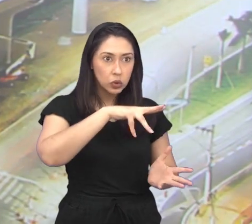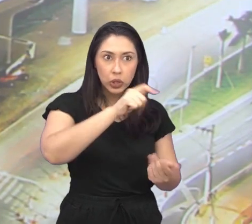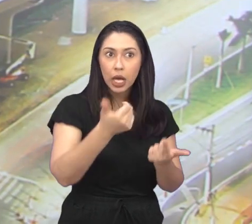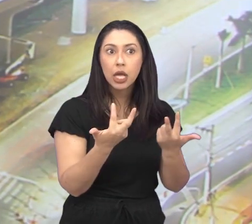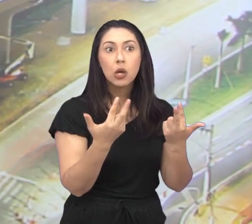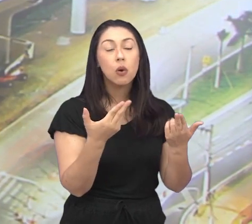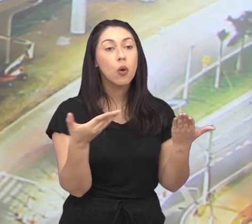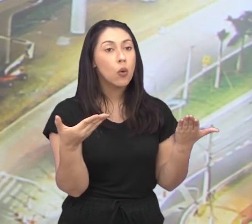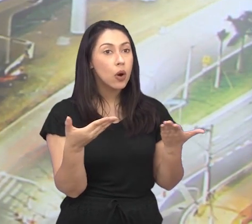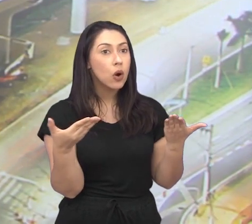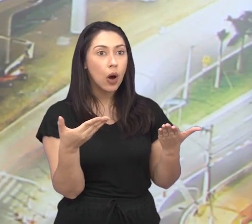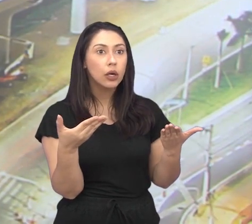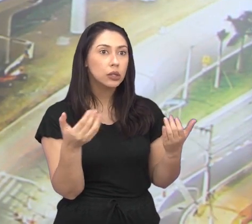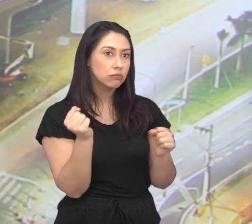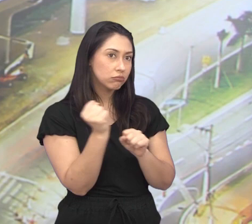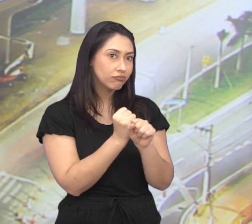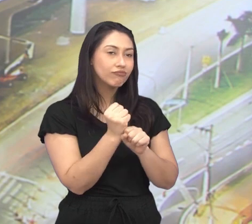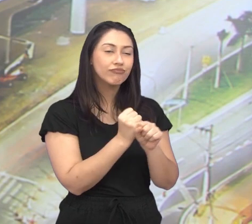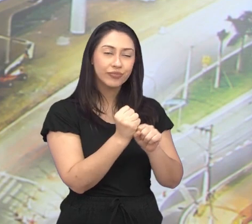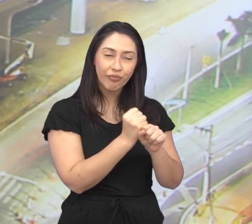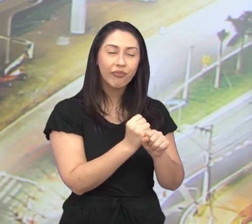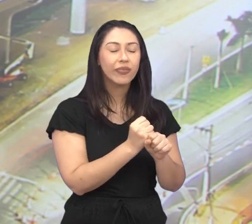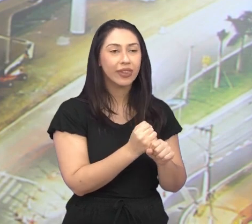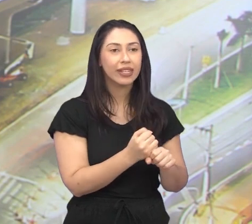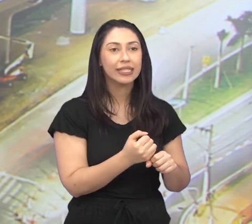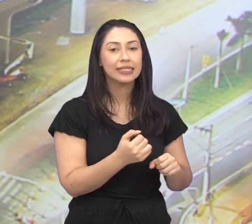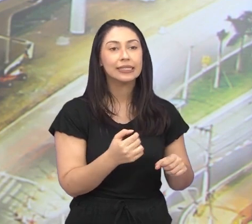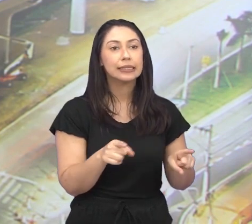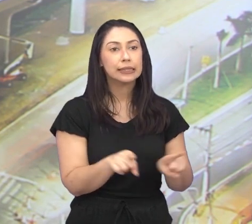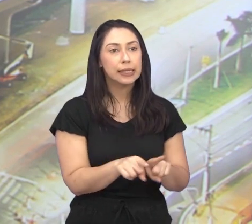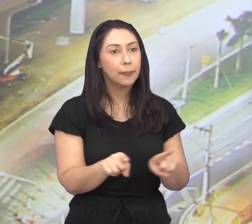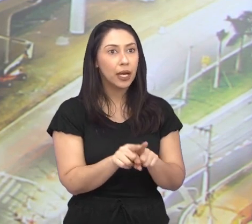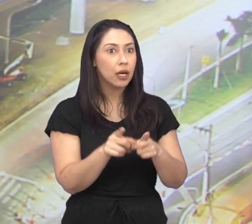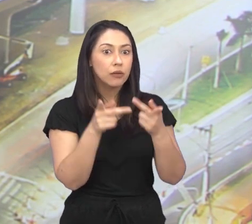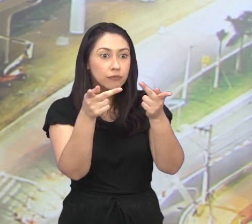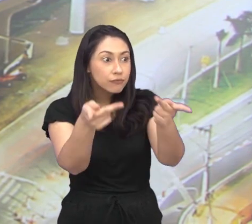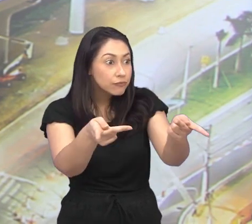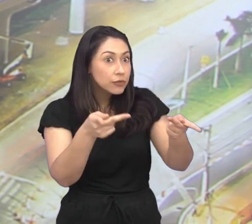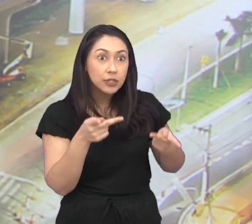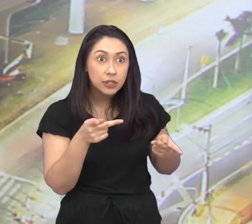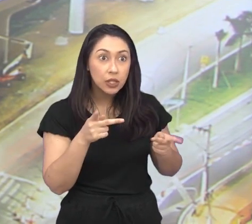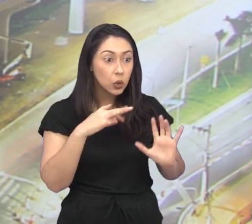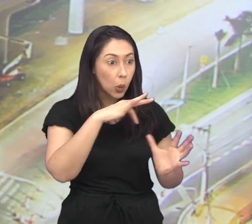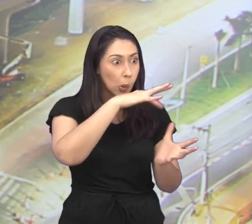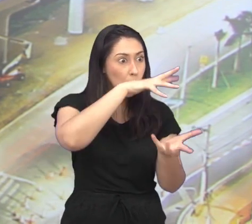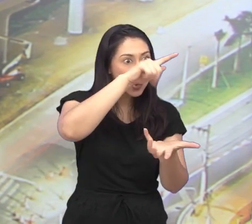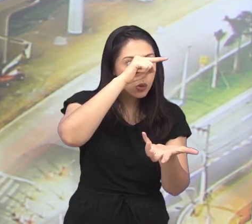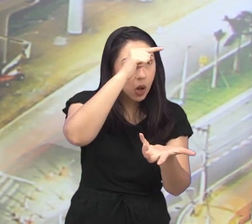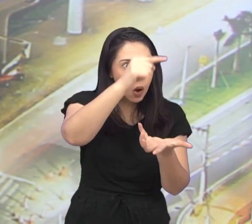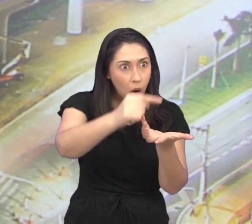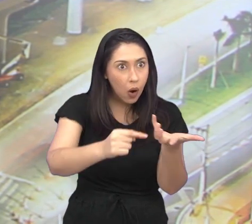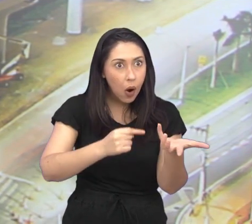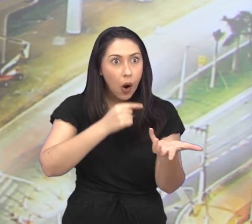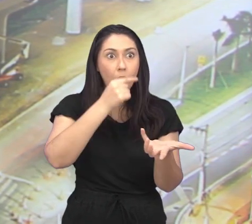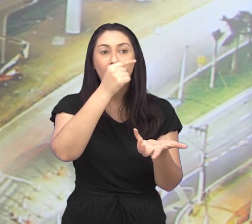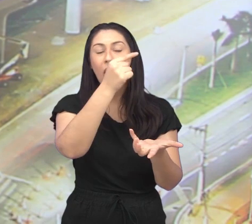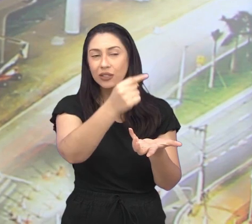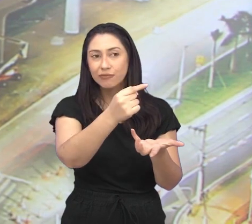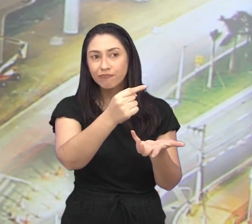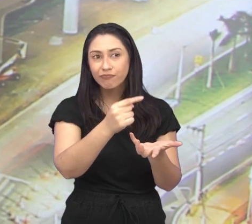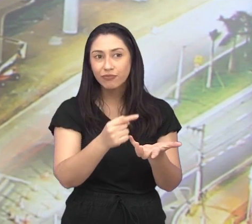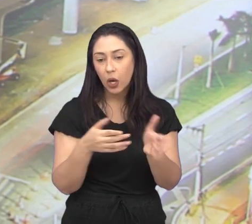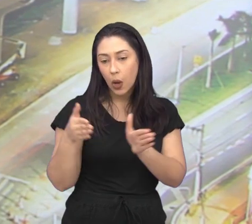aconteceu agora há pouco tempo aqui na nossa cidade. Tivemos visitantes de todas as partes do mundo